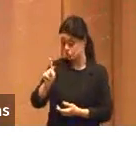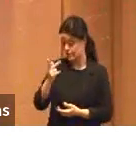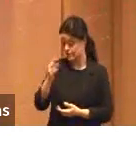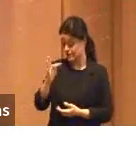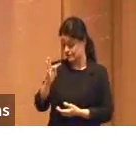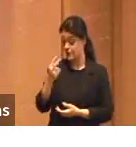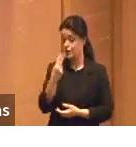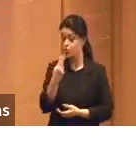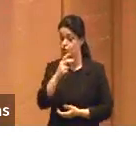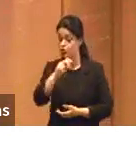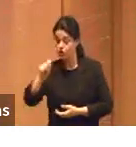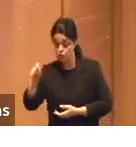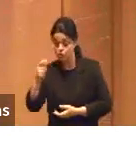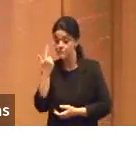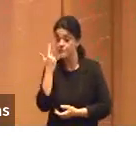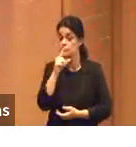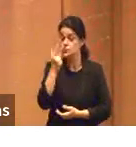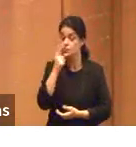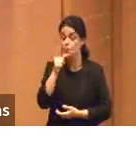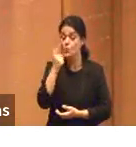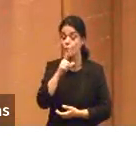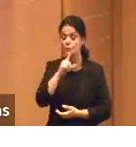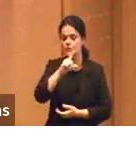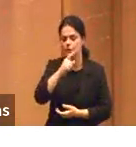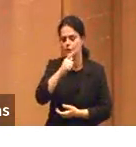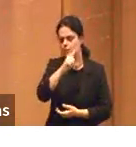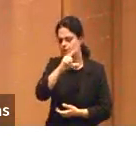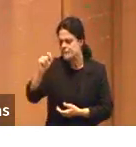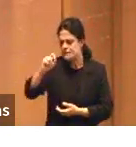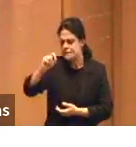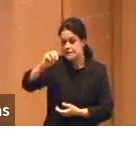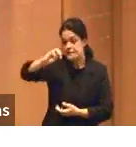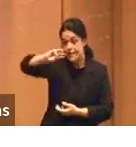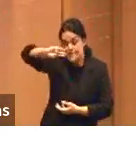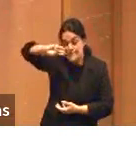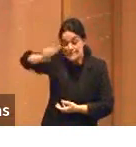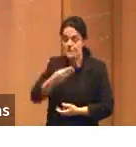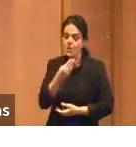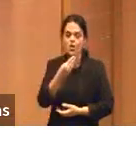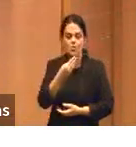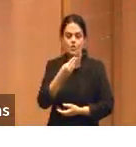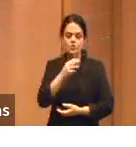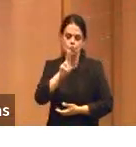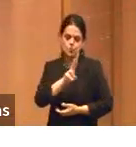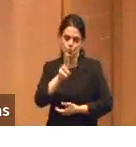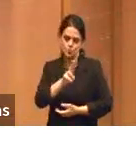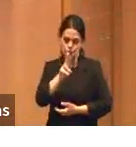alcançou 100 milhões de usuários, o que o Facebook demorou cinco anos. Cinco anos.